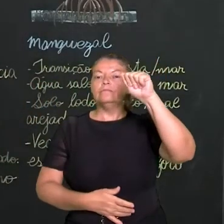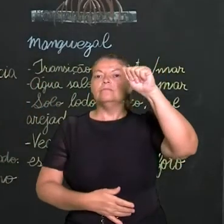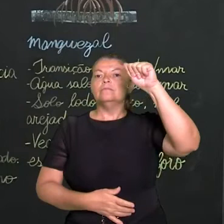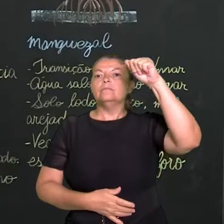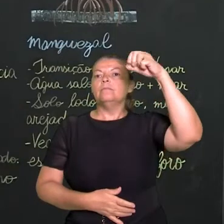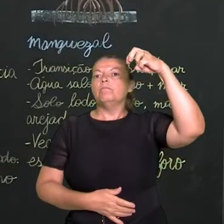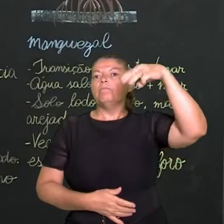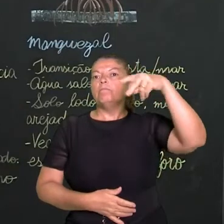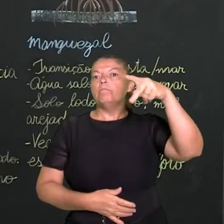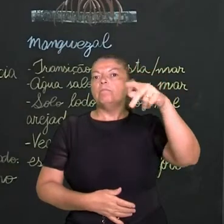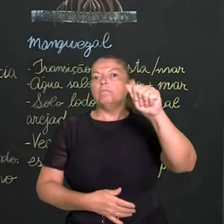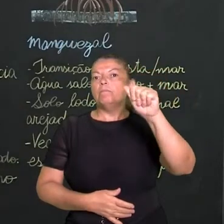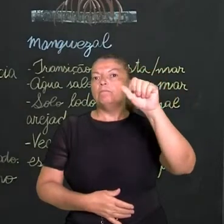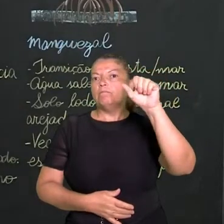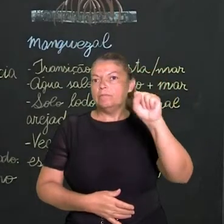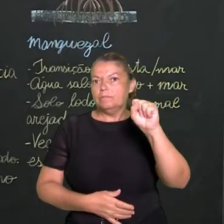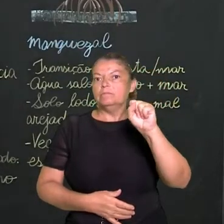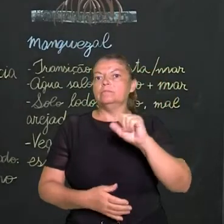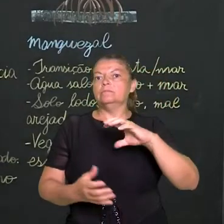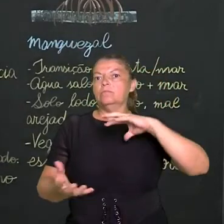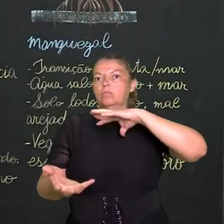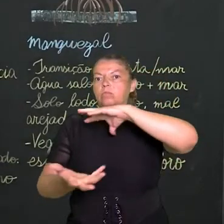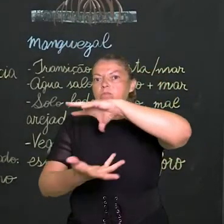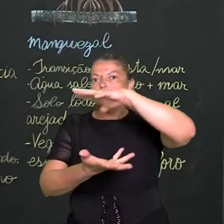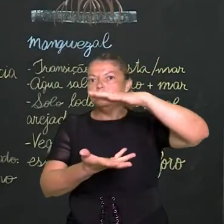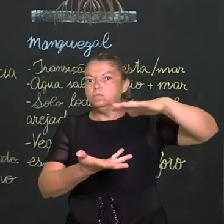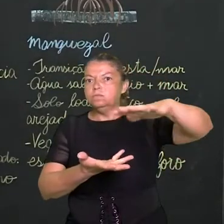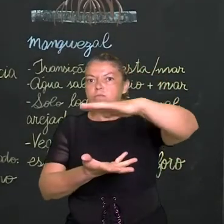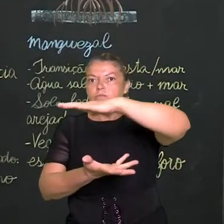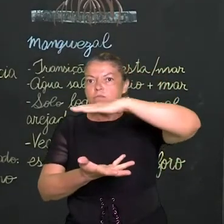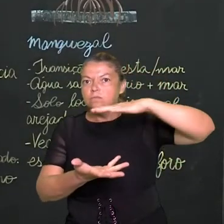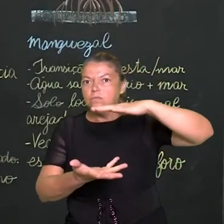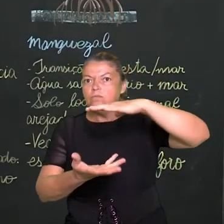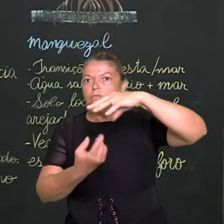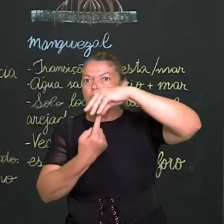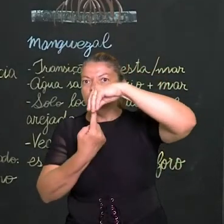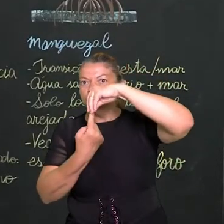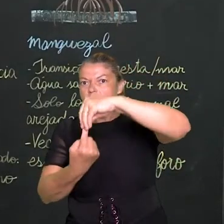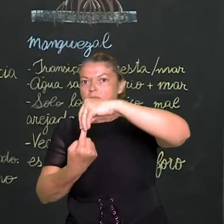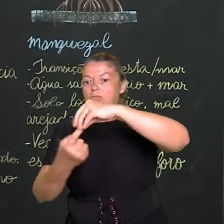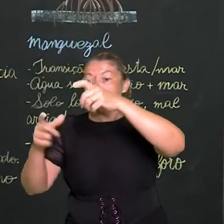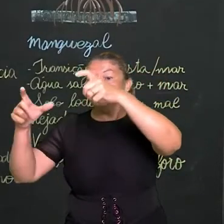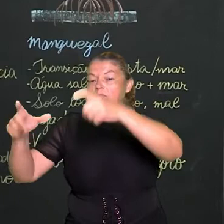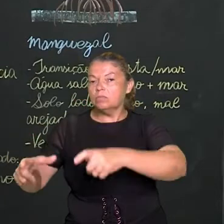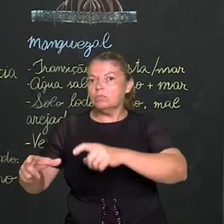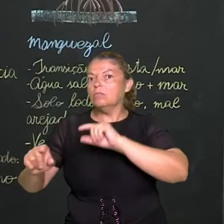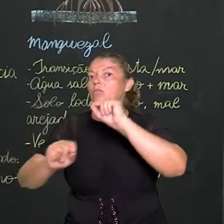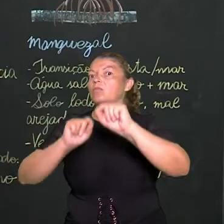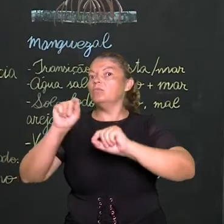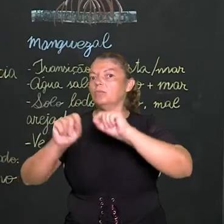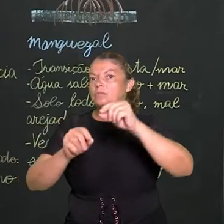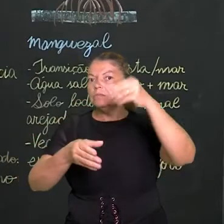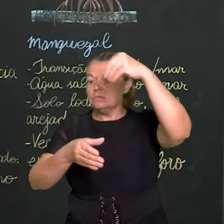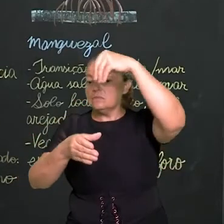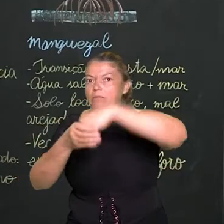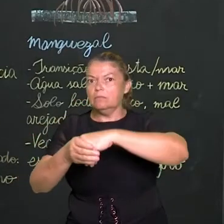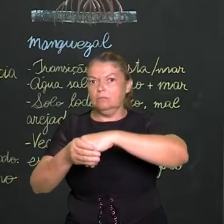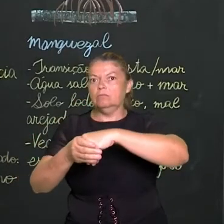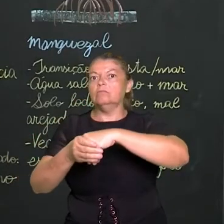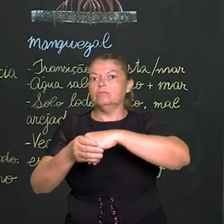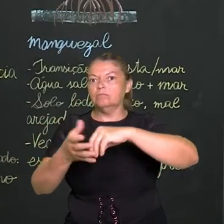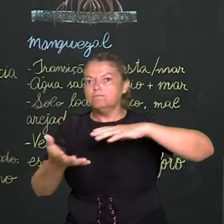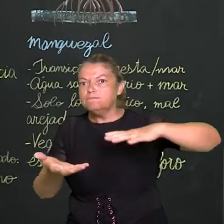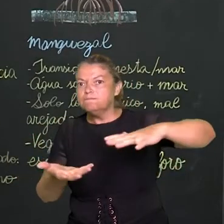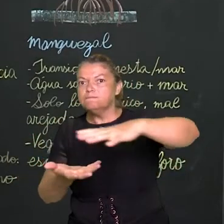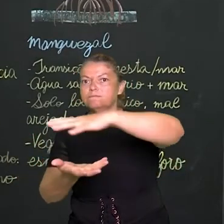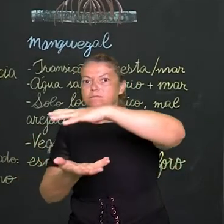pampas ou campo sulino, o único ecossistema brasileiro que está apenas dentro de uma única área, ou seja, dentro de uma